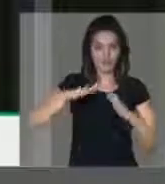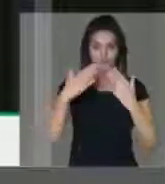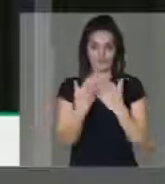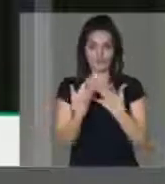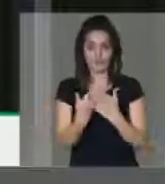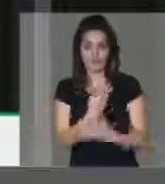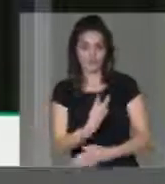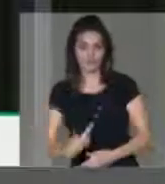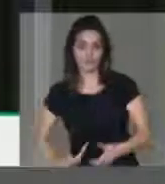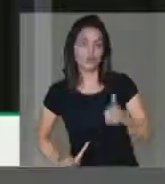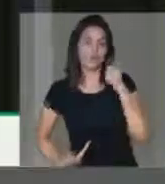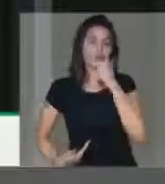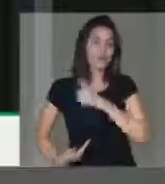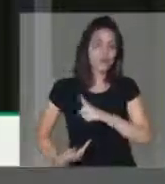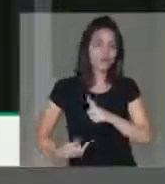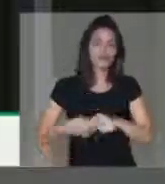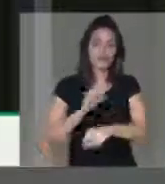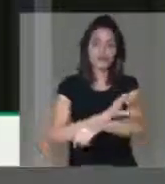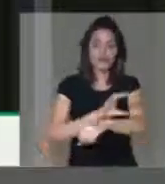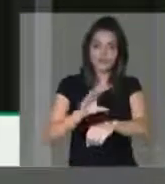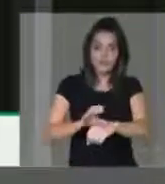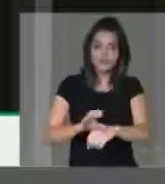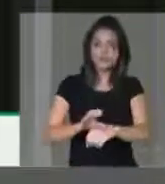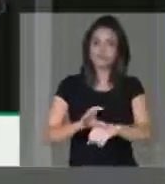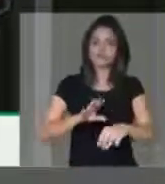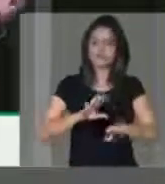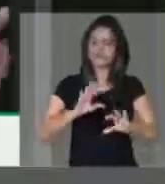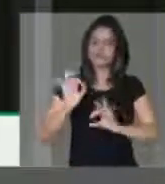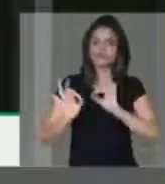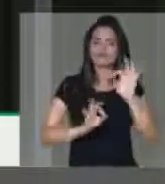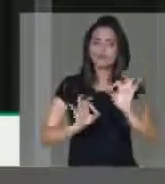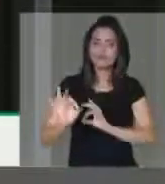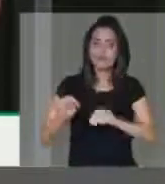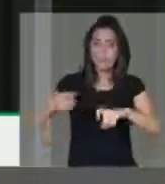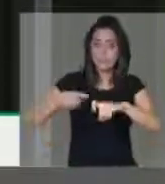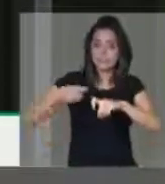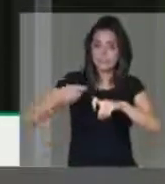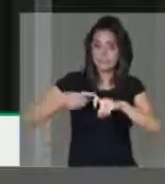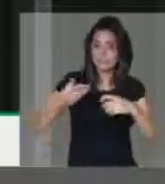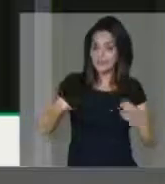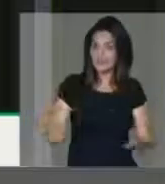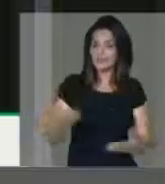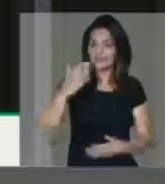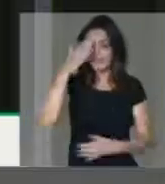escolas públicas possam ter acesso aos cursos mais concorridos, como é o caso de medicina. Muito obrigado, senhor presidente.